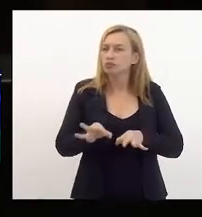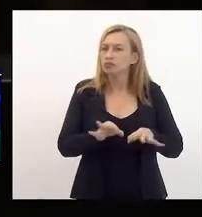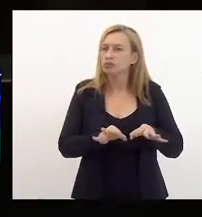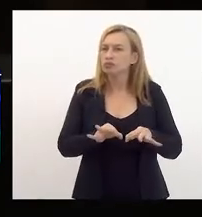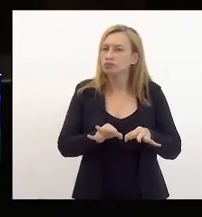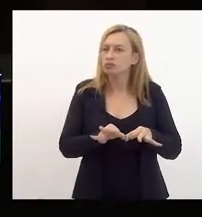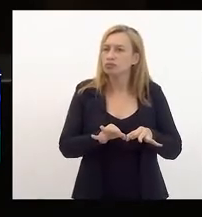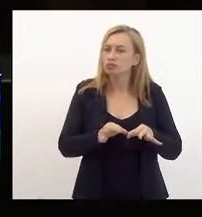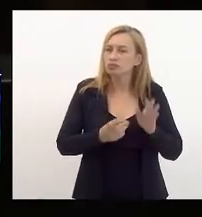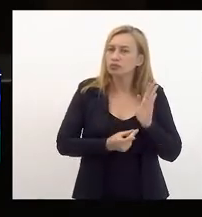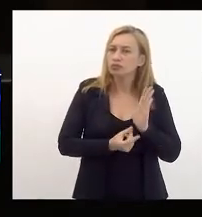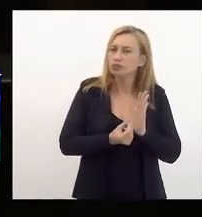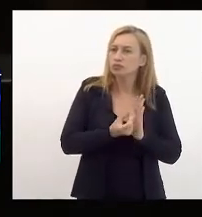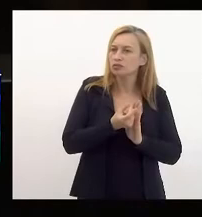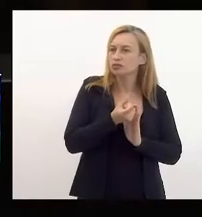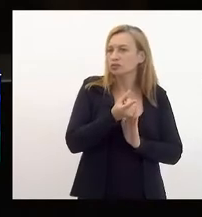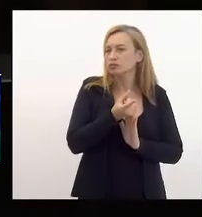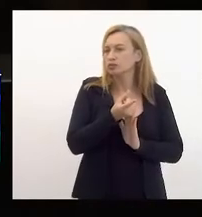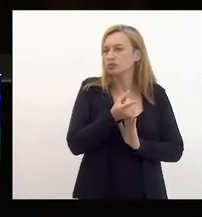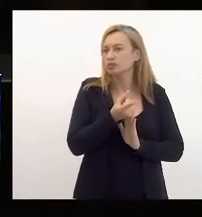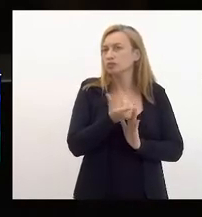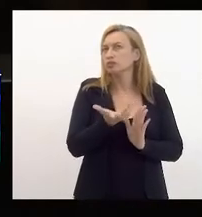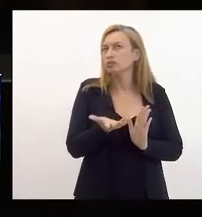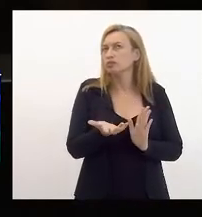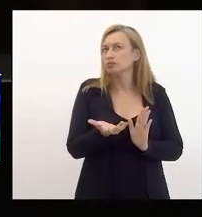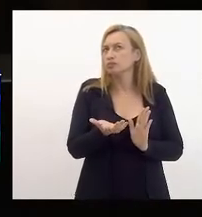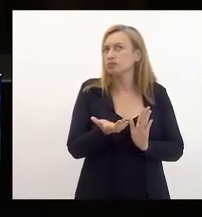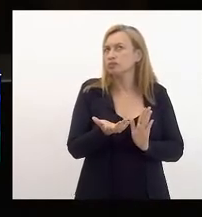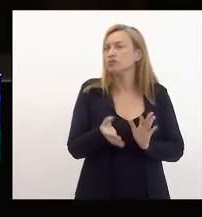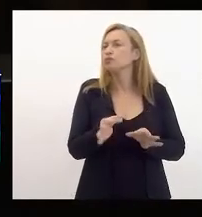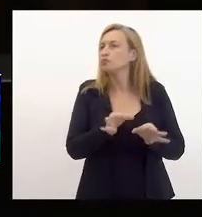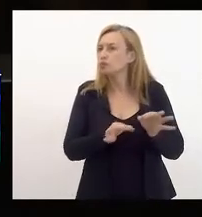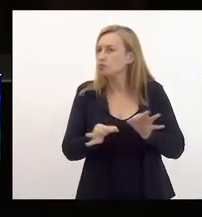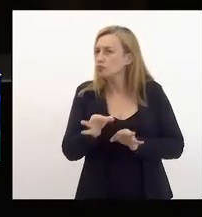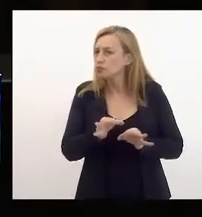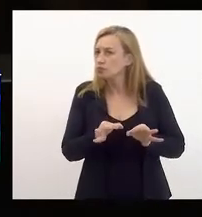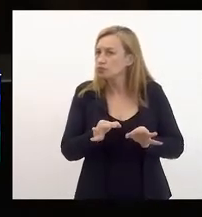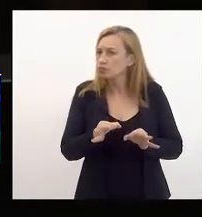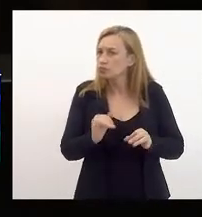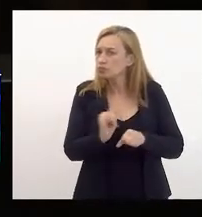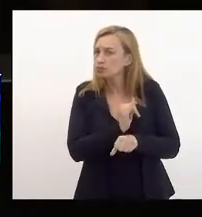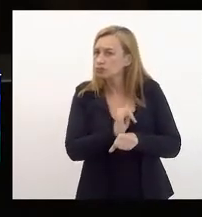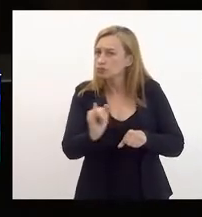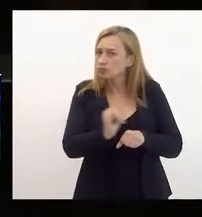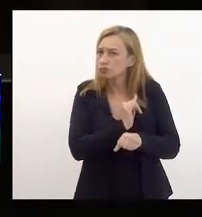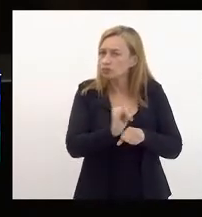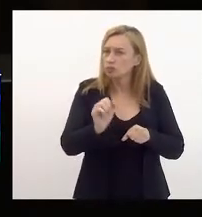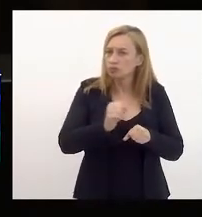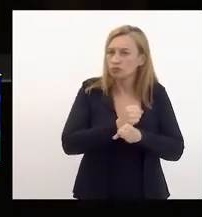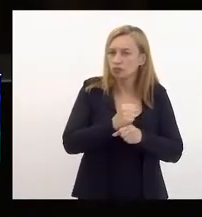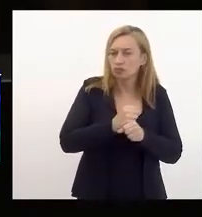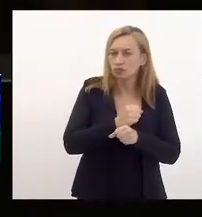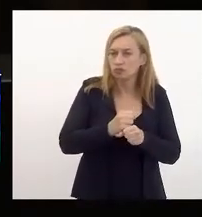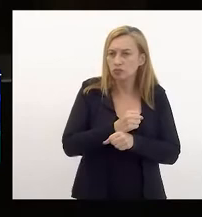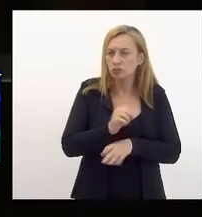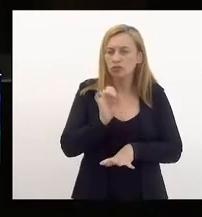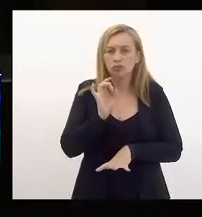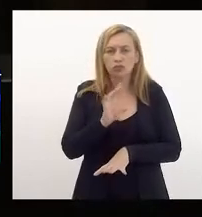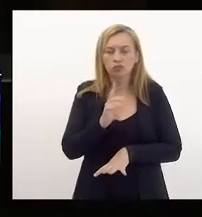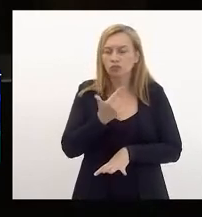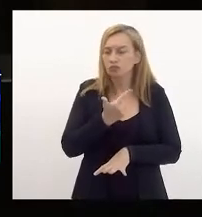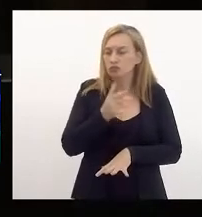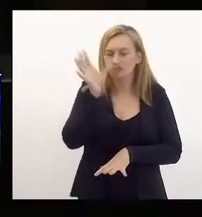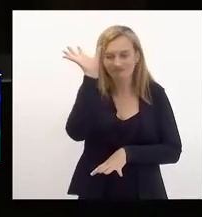orçamentários, de projetos plurianuais, isto por si só não